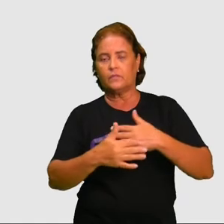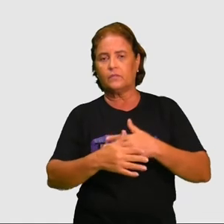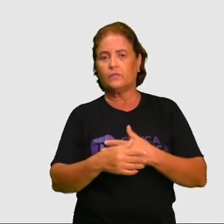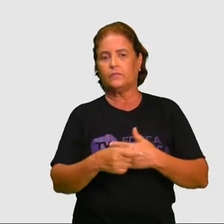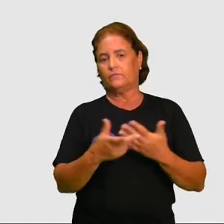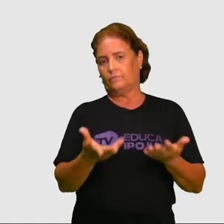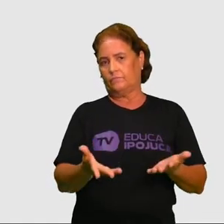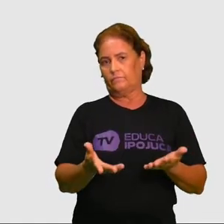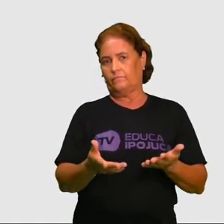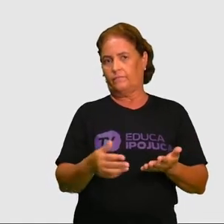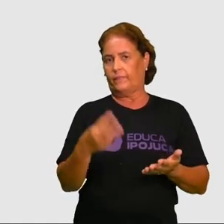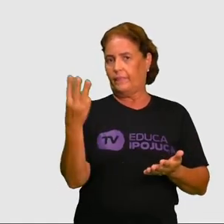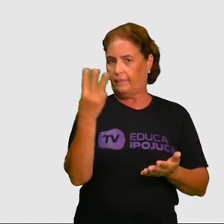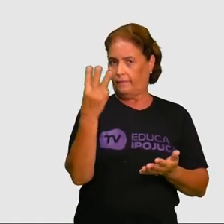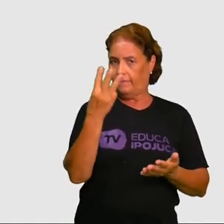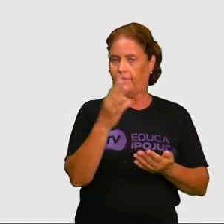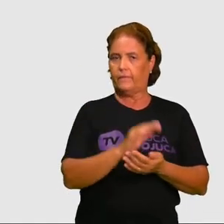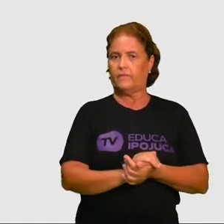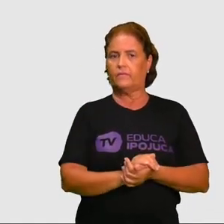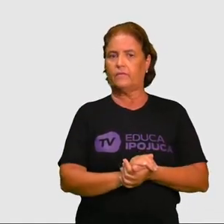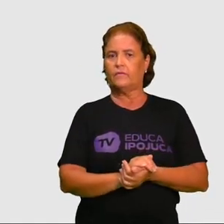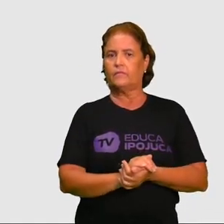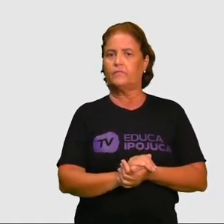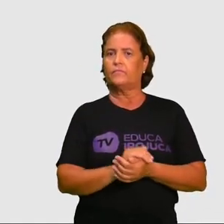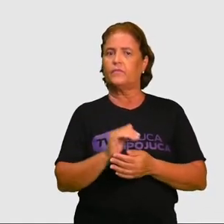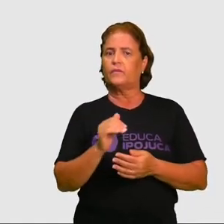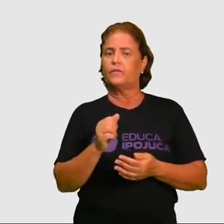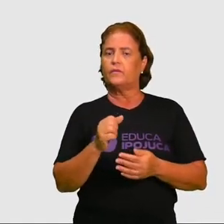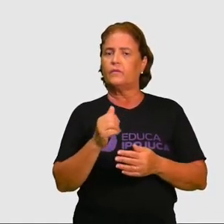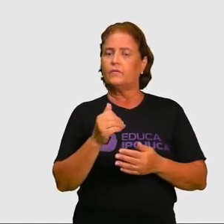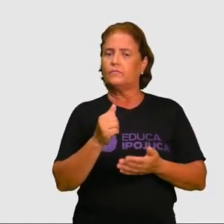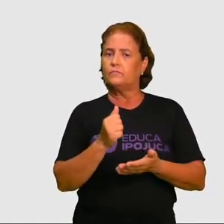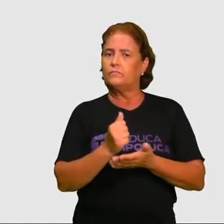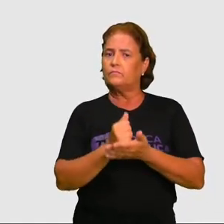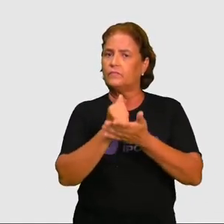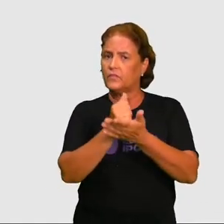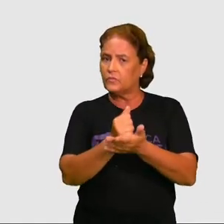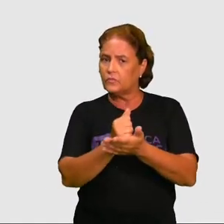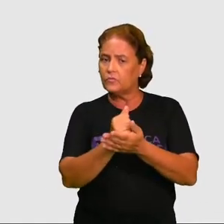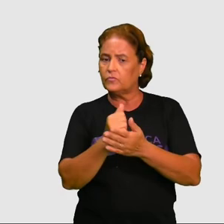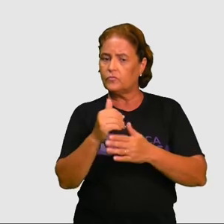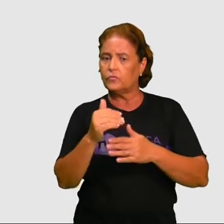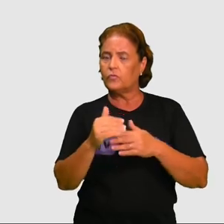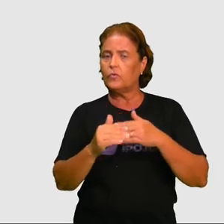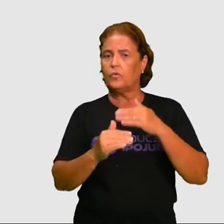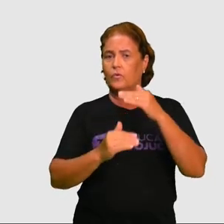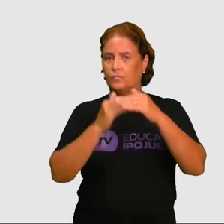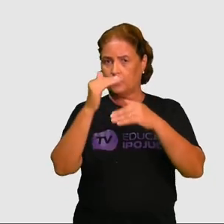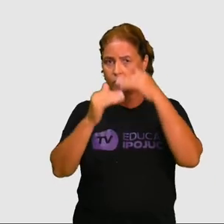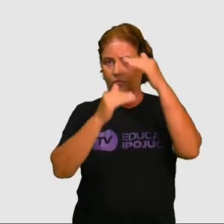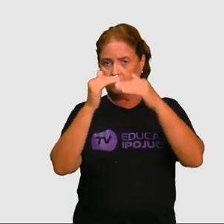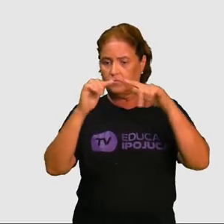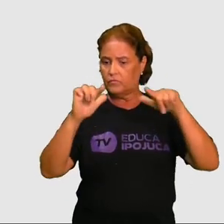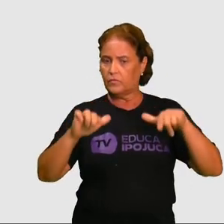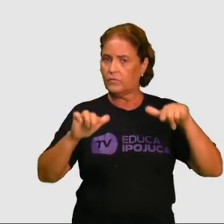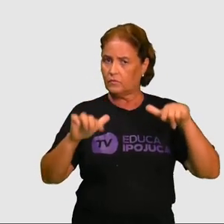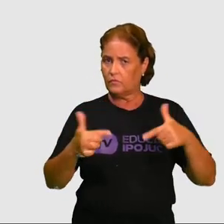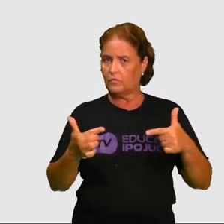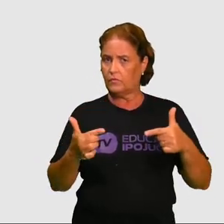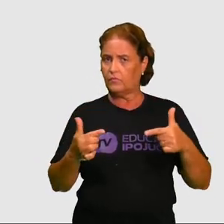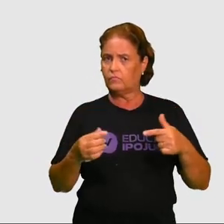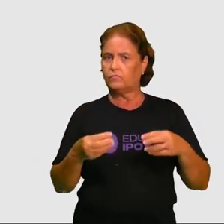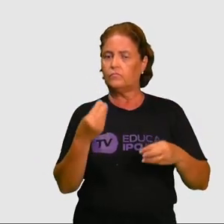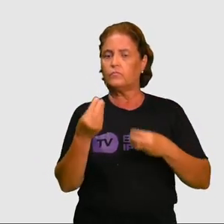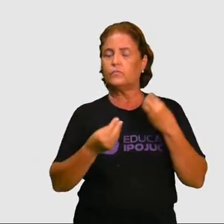E na terceira, contribuíram para o desenvolvimento local? De que forma essa contribuição aconteceu? Eu